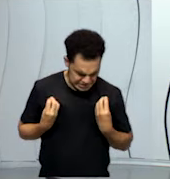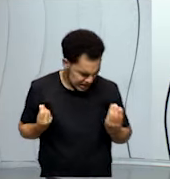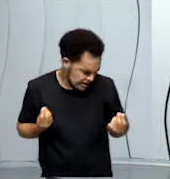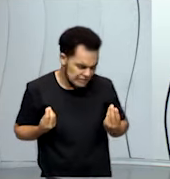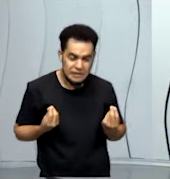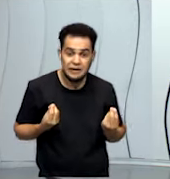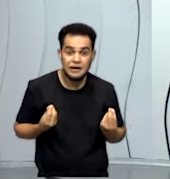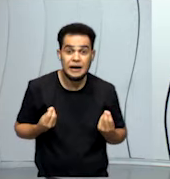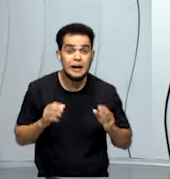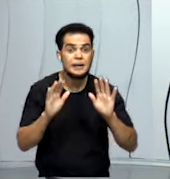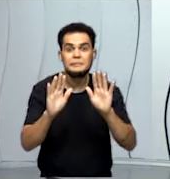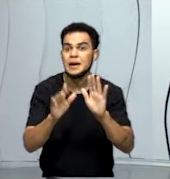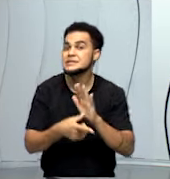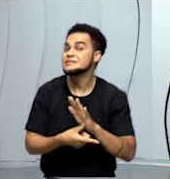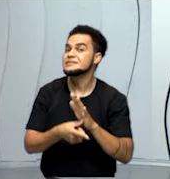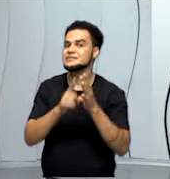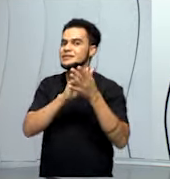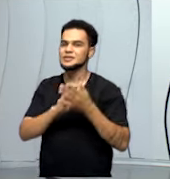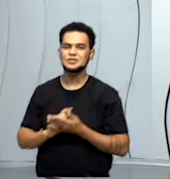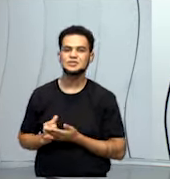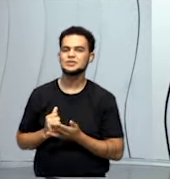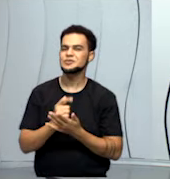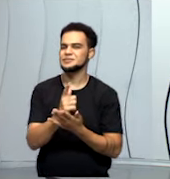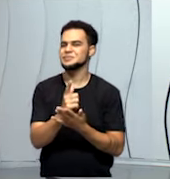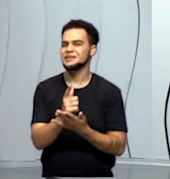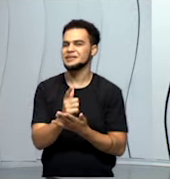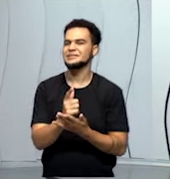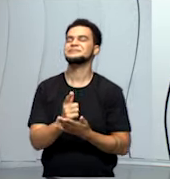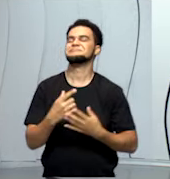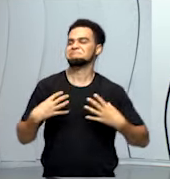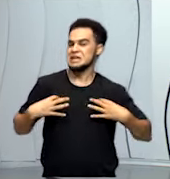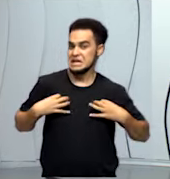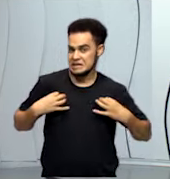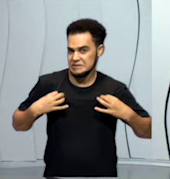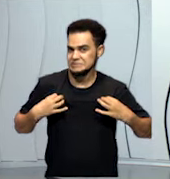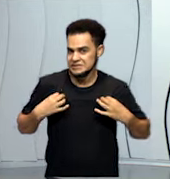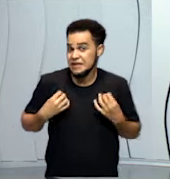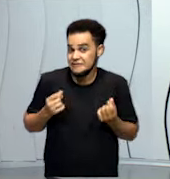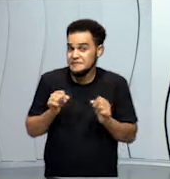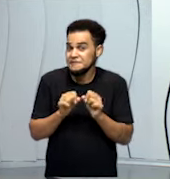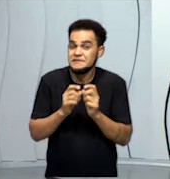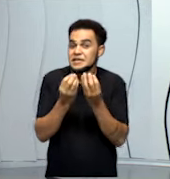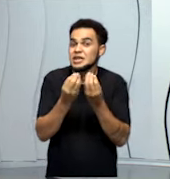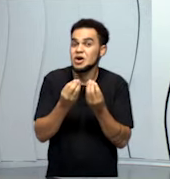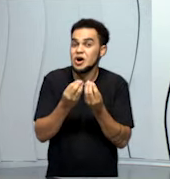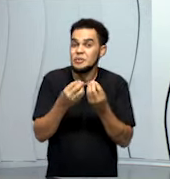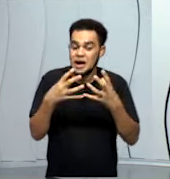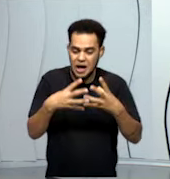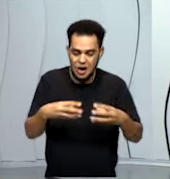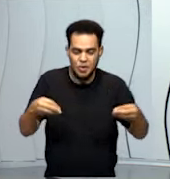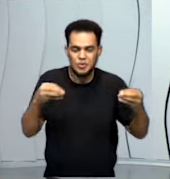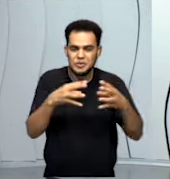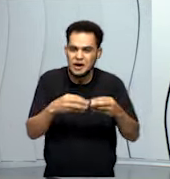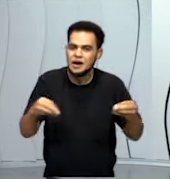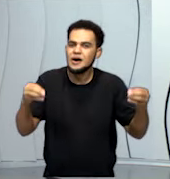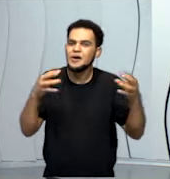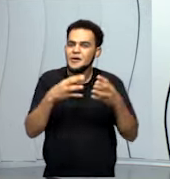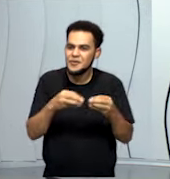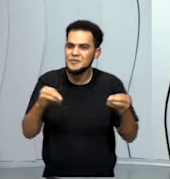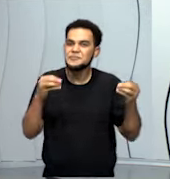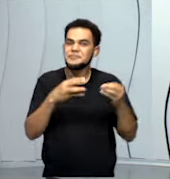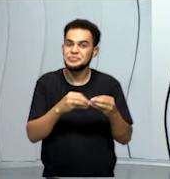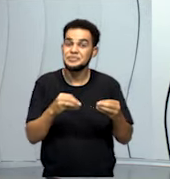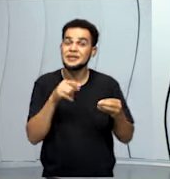estou falando antes da gente comprar. A camiseta de algodão é feita a partir do algodão, que é um recurso